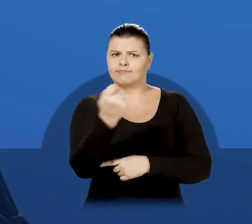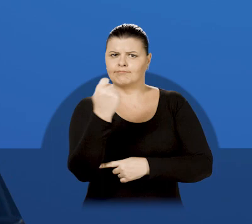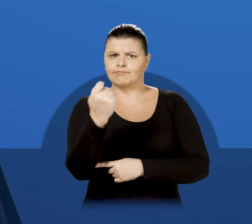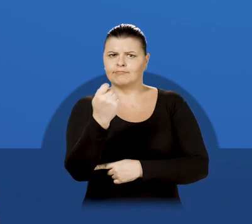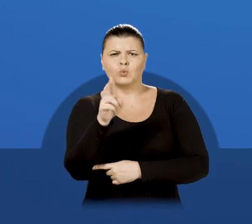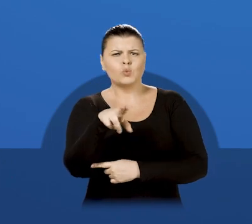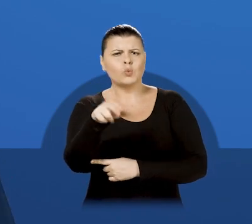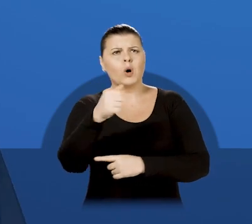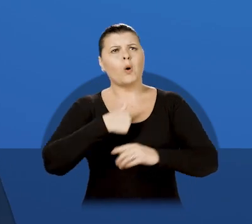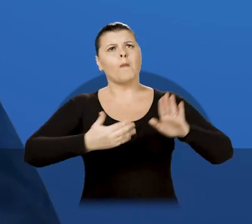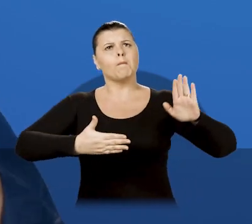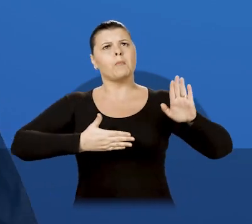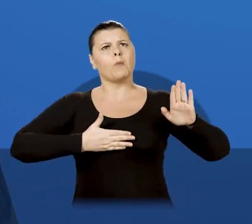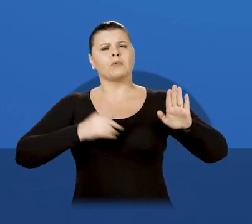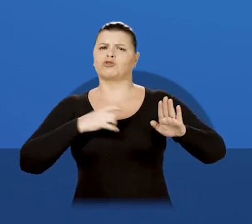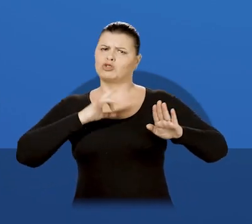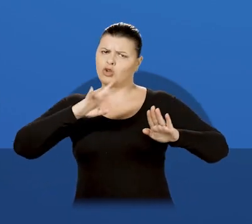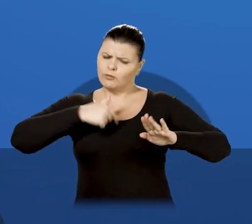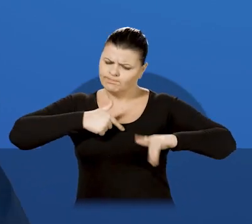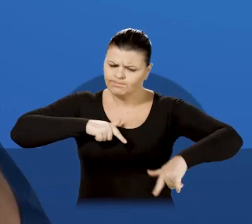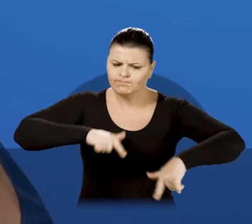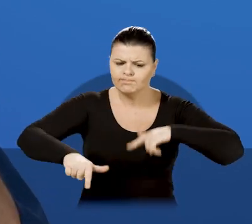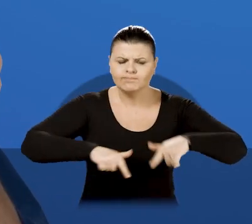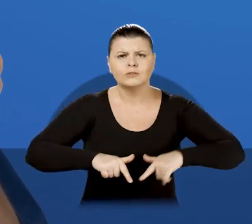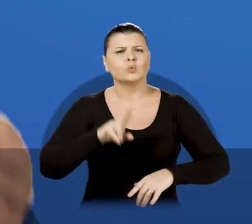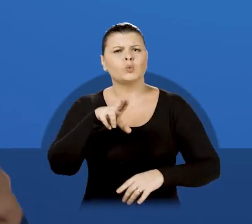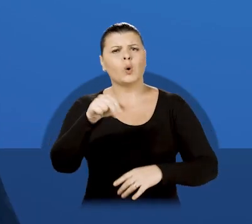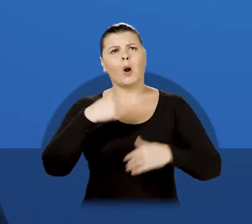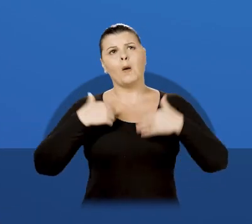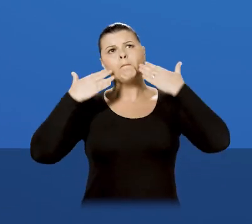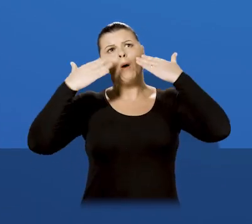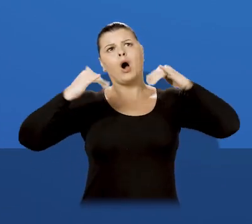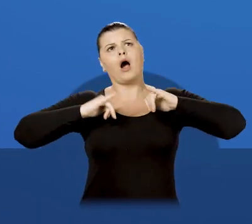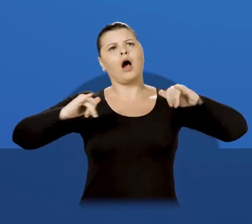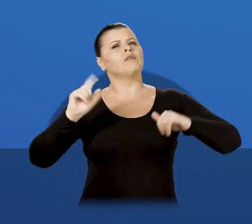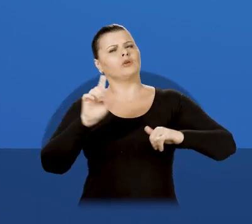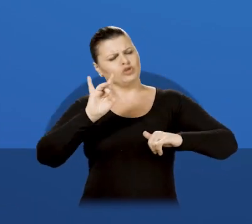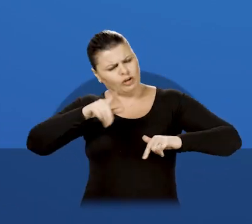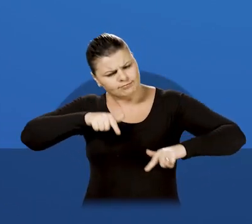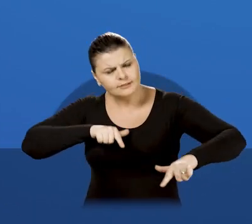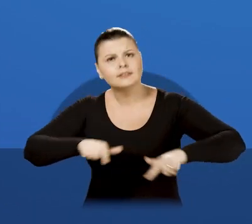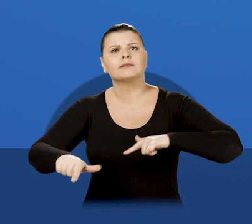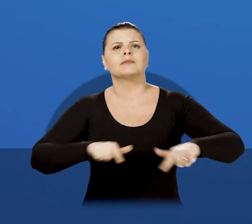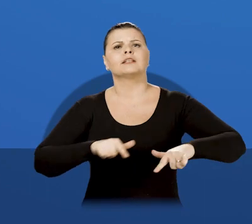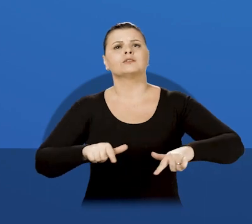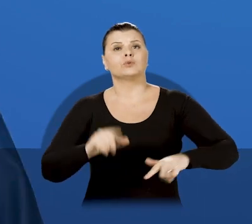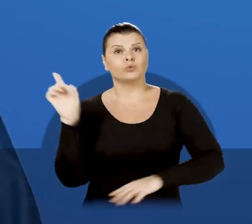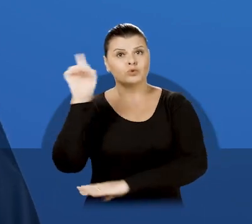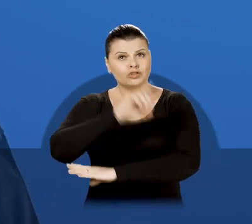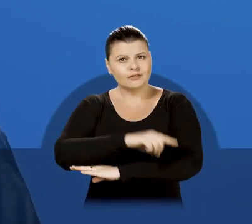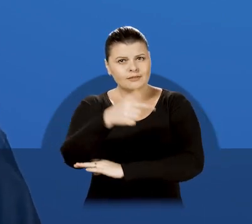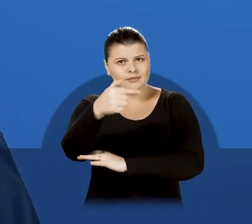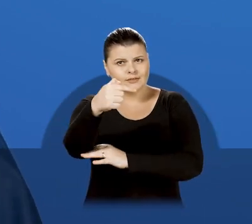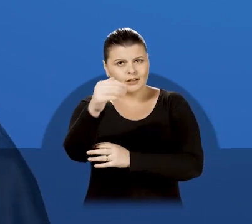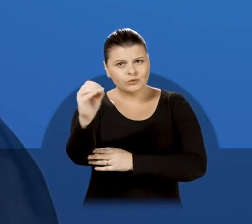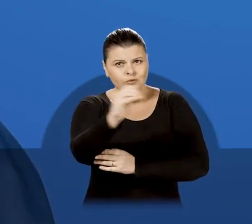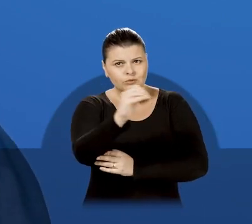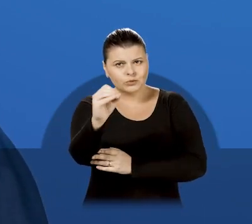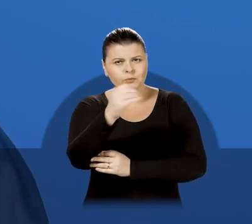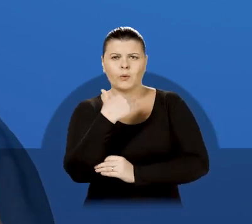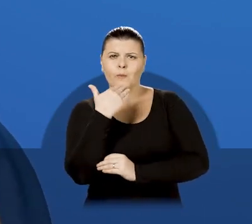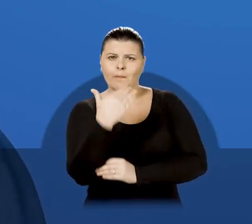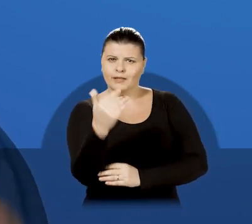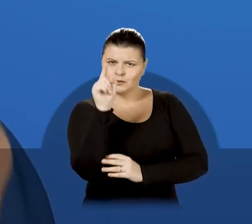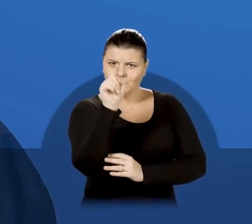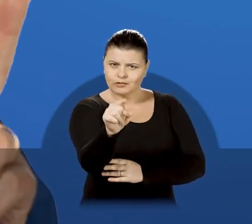Sem nunca prometer, apenas trabalhando. Sem fazer propaganda, somente trabalhando. No dia 7 de outubro, eu te